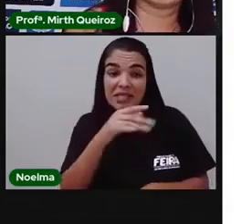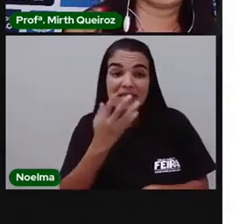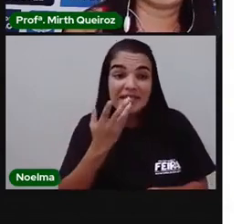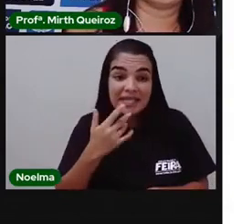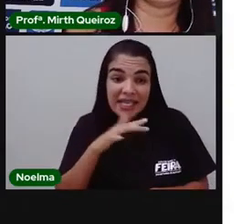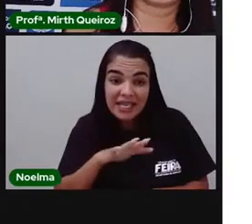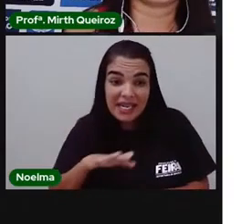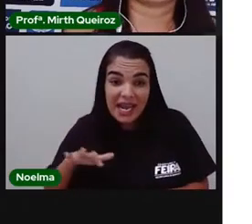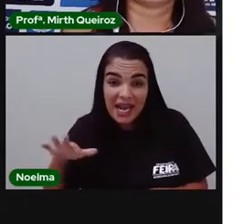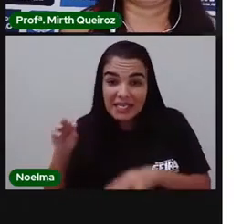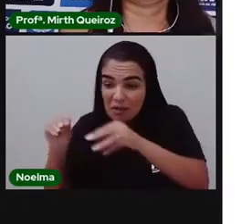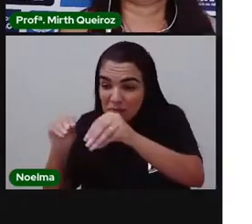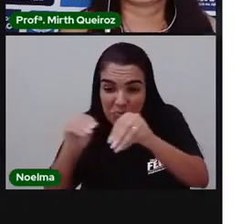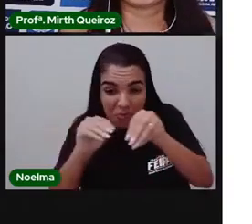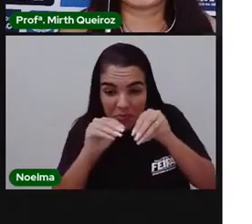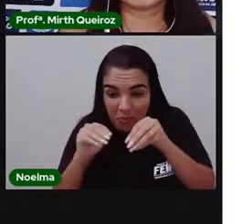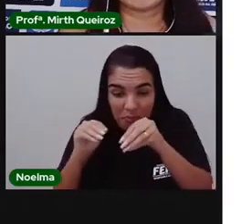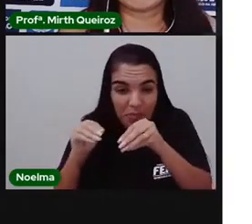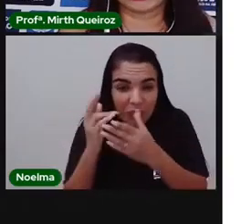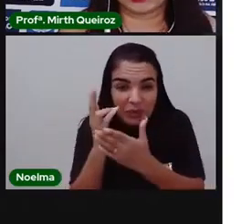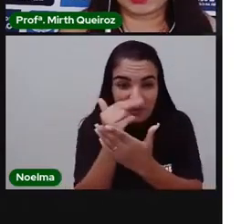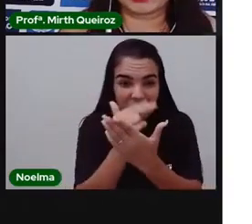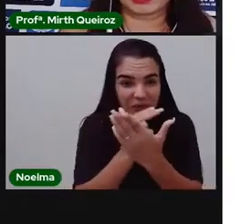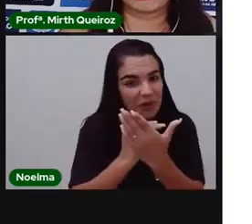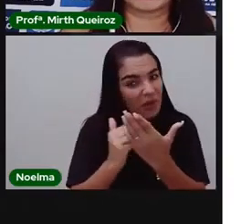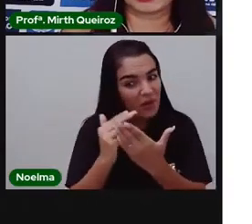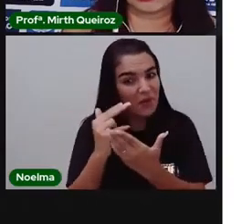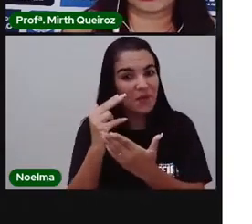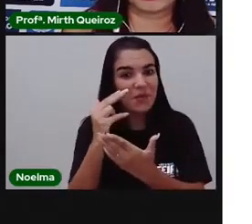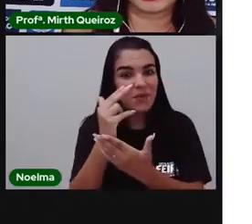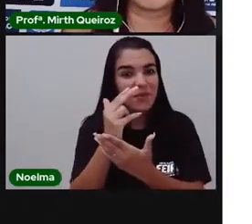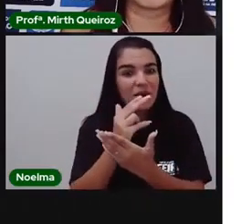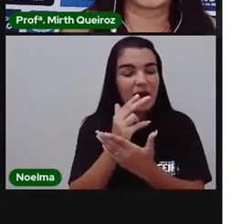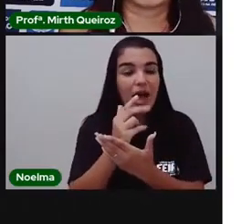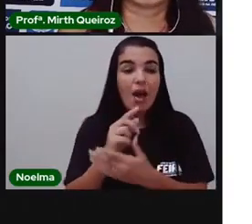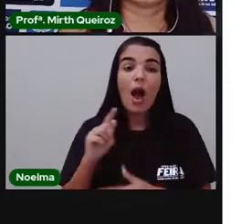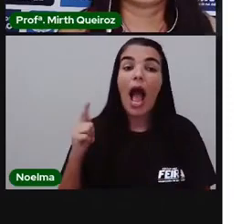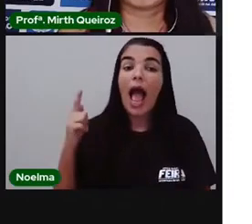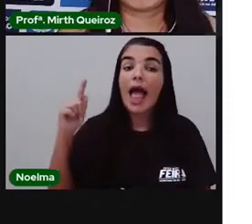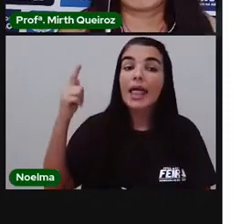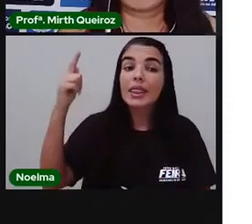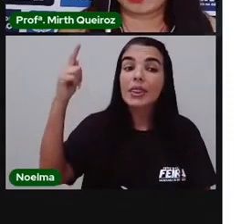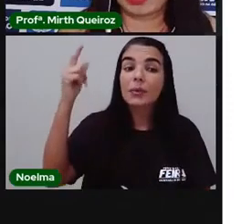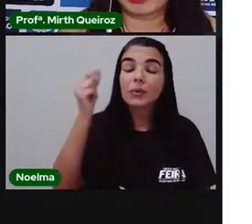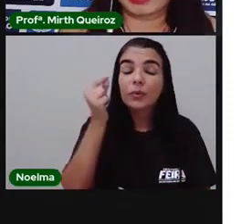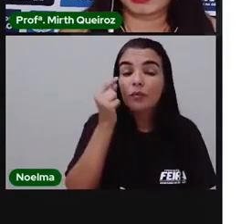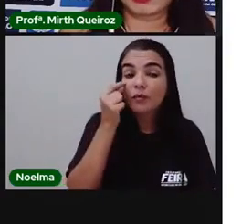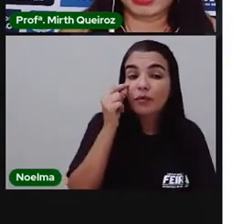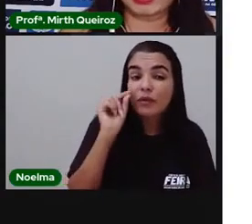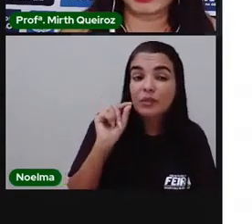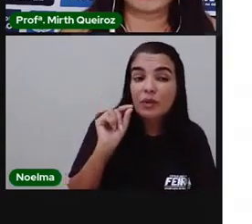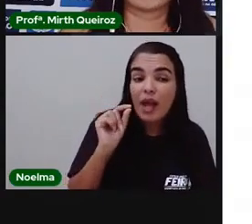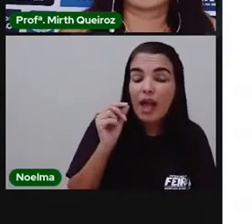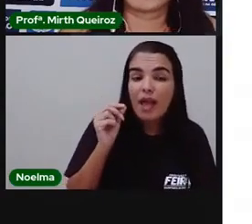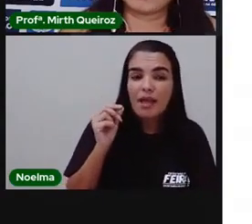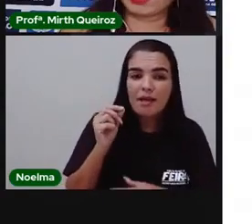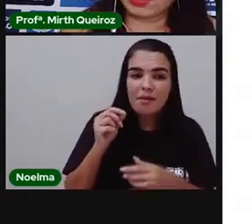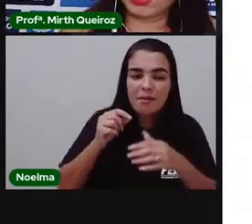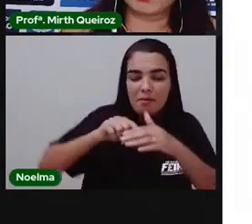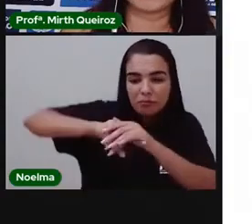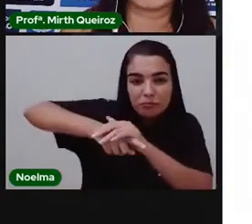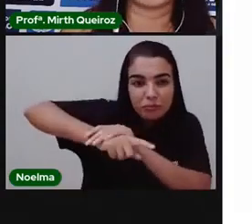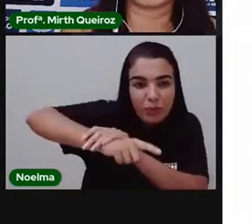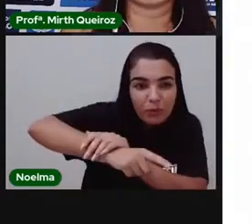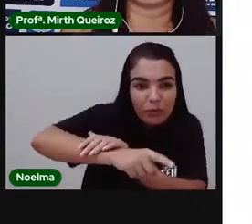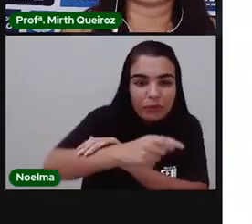montando figura, eles treinam a visão espacial, os adultos, né? Exploram a criatividade, que